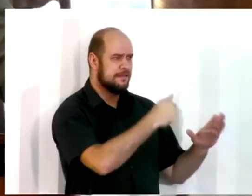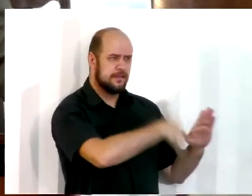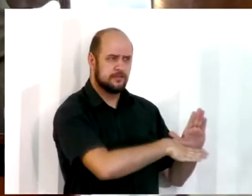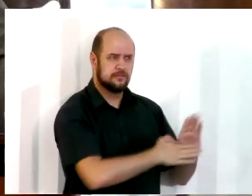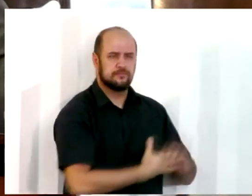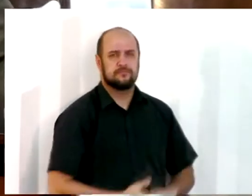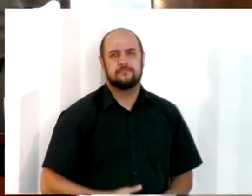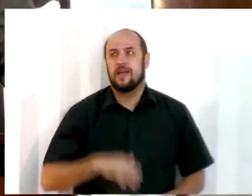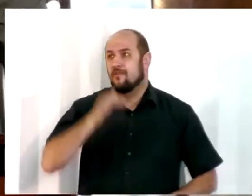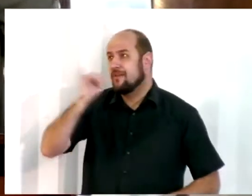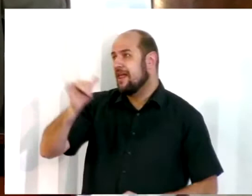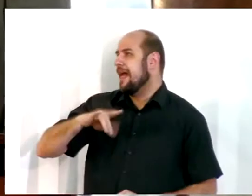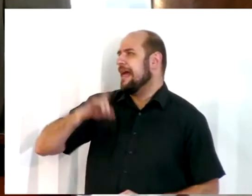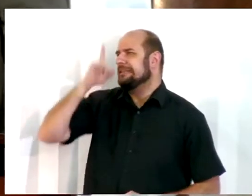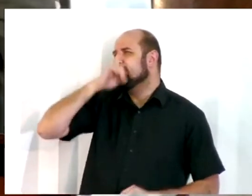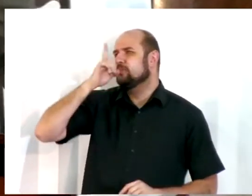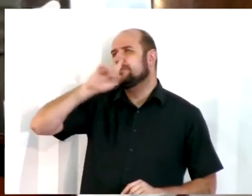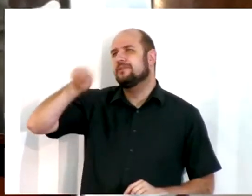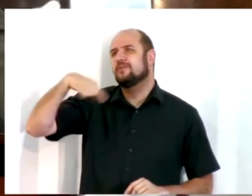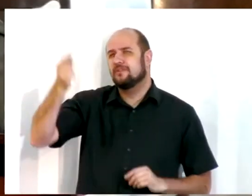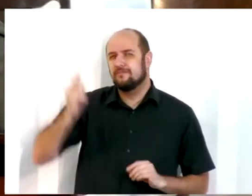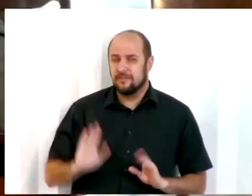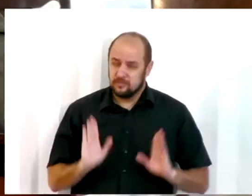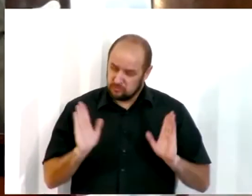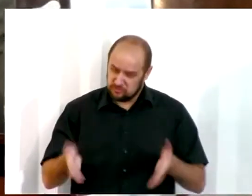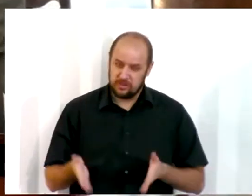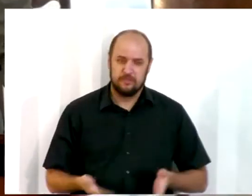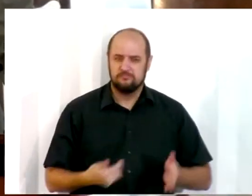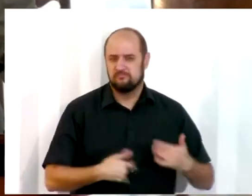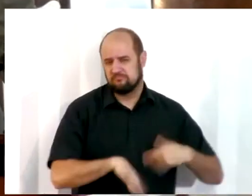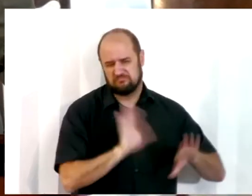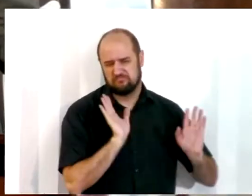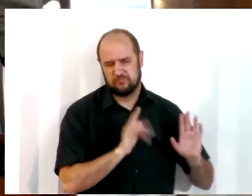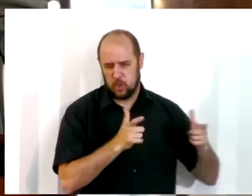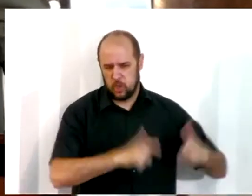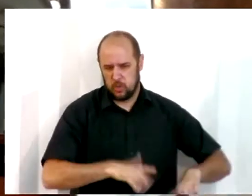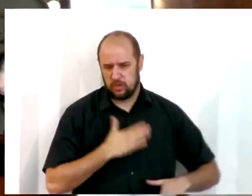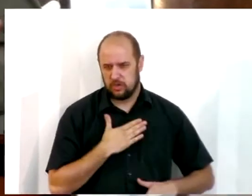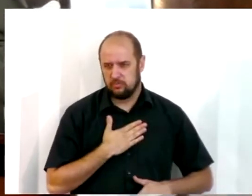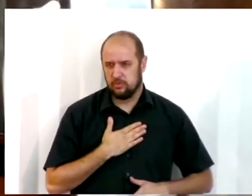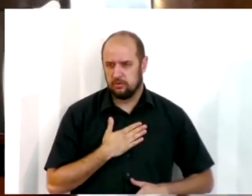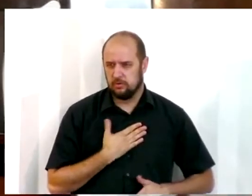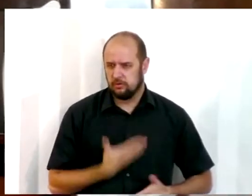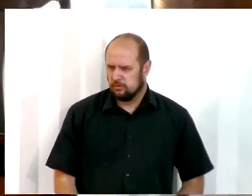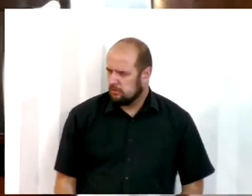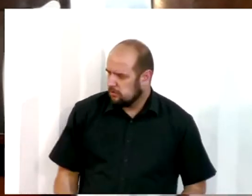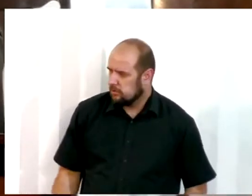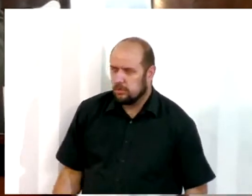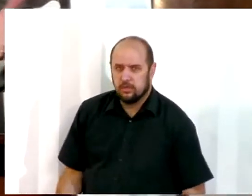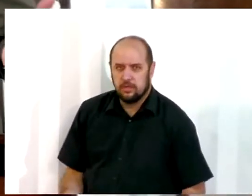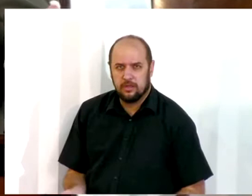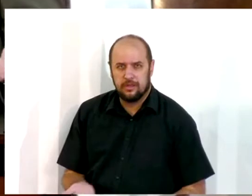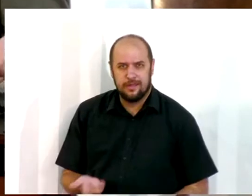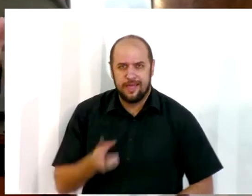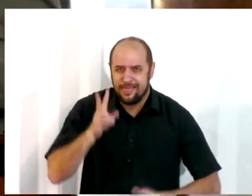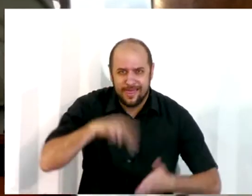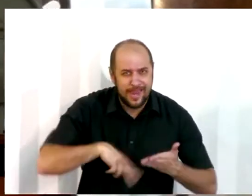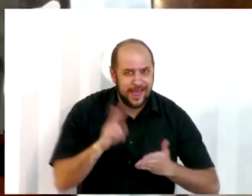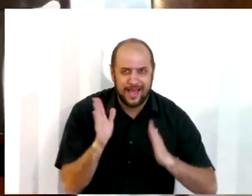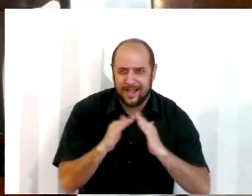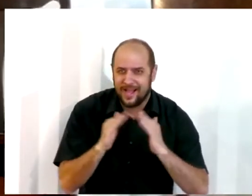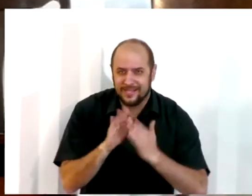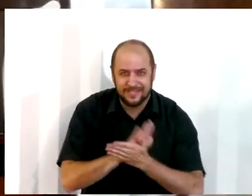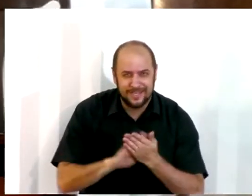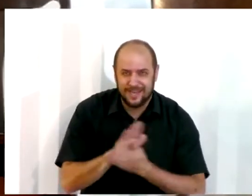aí falavam assim, ah, eu vou estar aqui mesmo domingo, já deixo, vou marcar meu lugar, eu falei, mas rapaz, a Bíblia não foi feita para isso, para marcar lugar no culto,